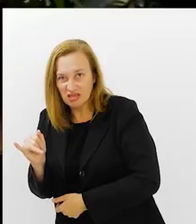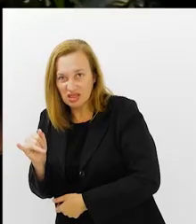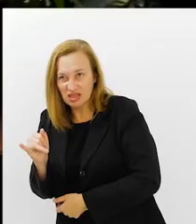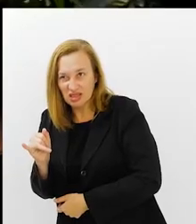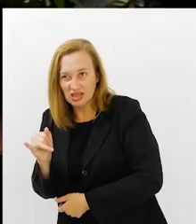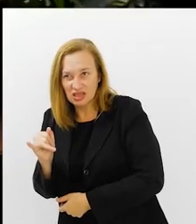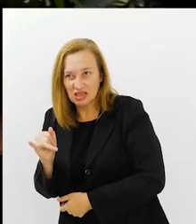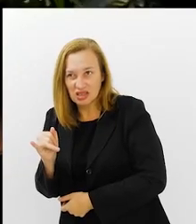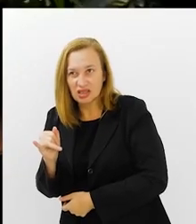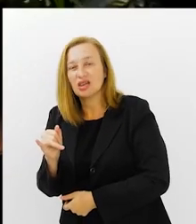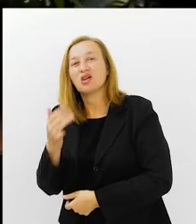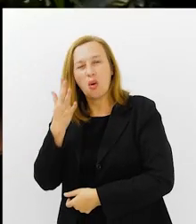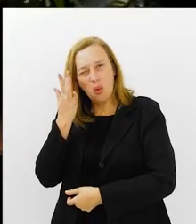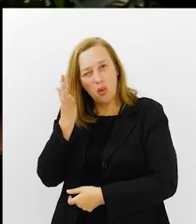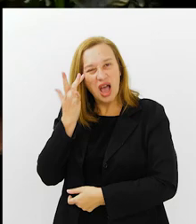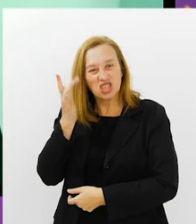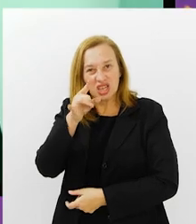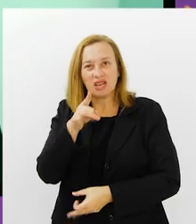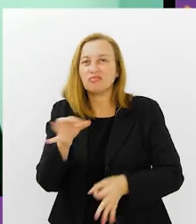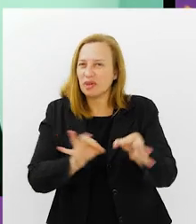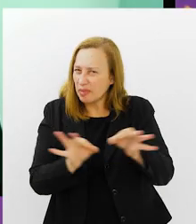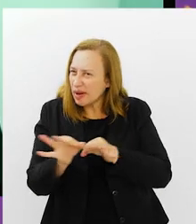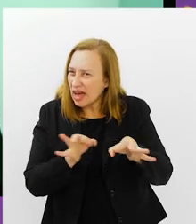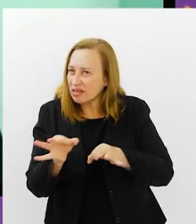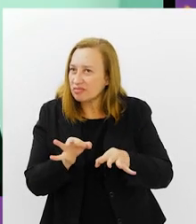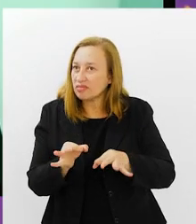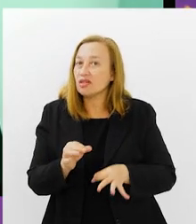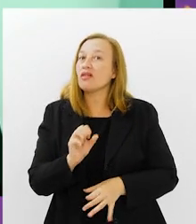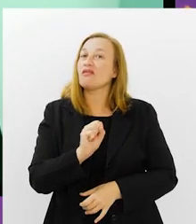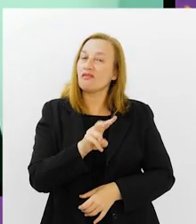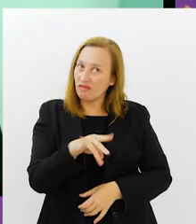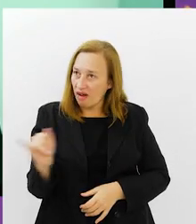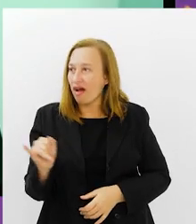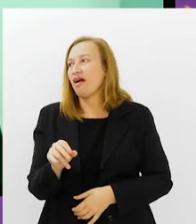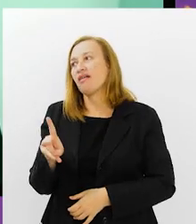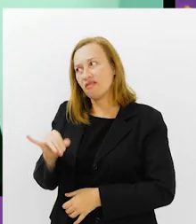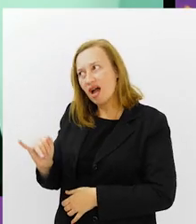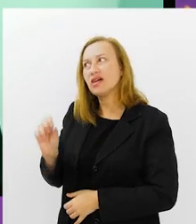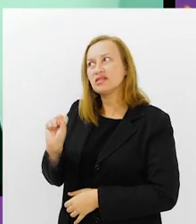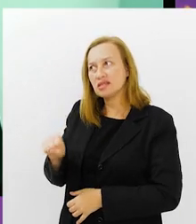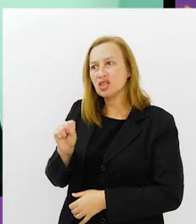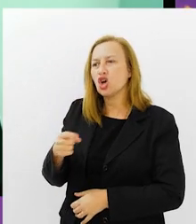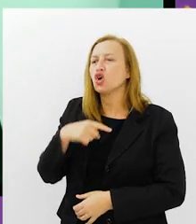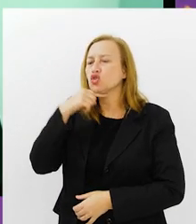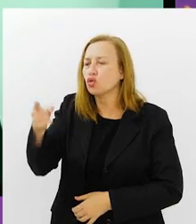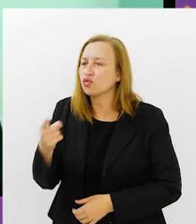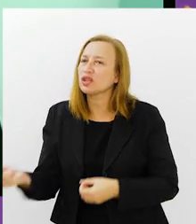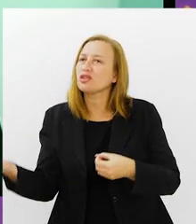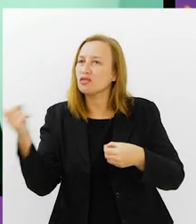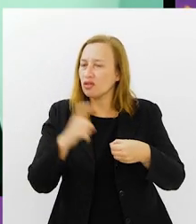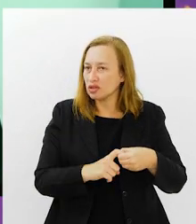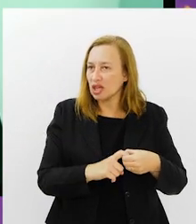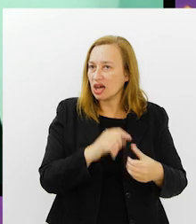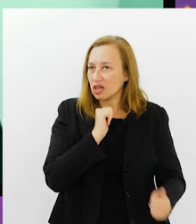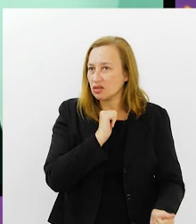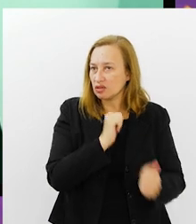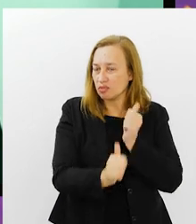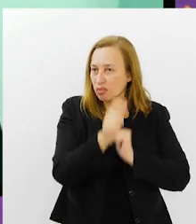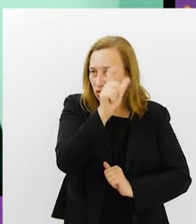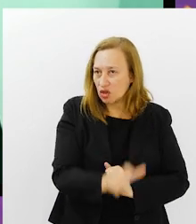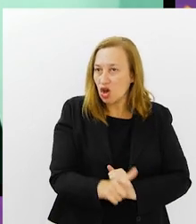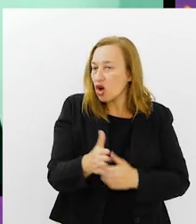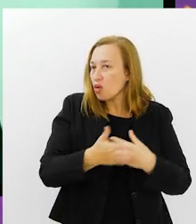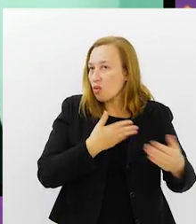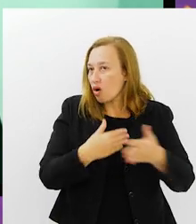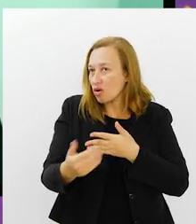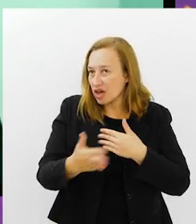acredita que ele vai à próxima Copa? Que ele vai estar preparado? Não, ele vai. Eu duvido se ele não voltar a jogar até